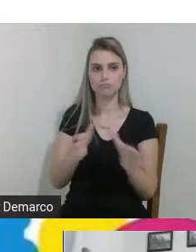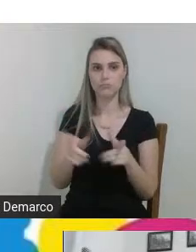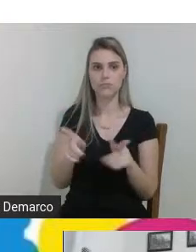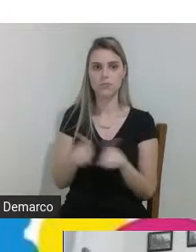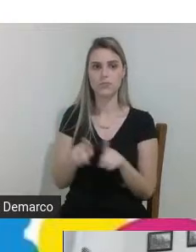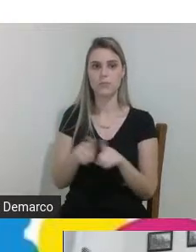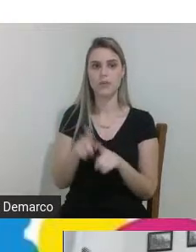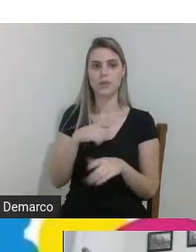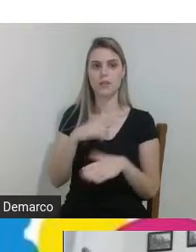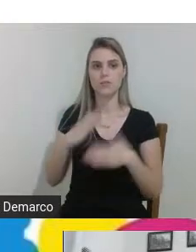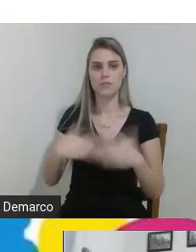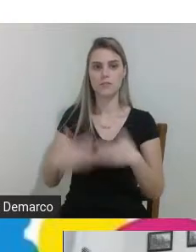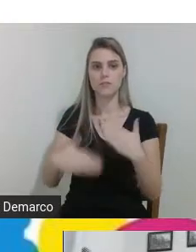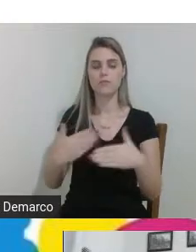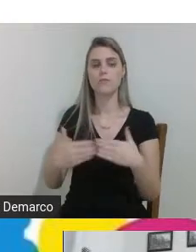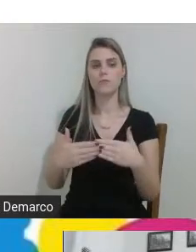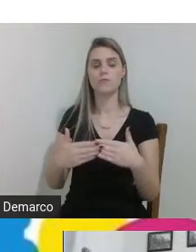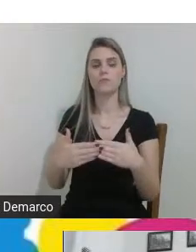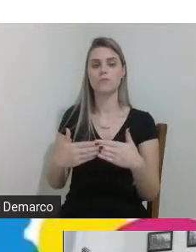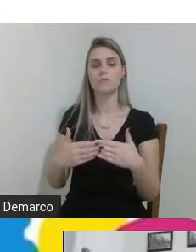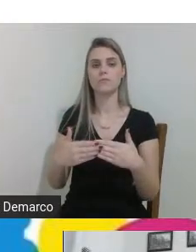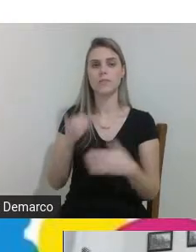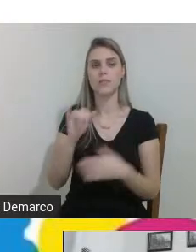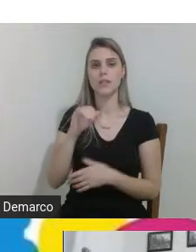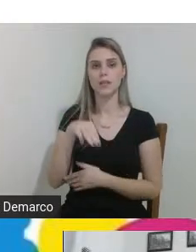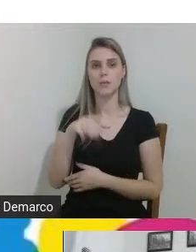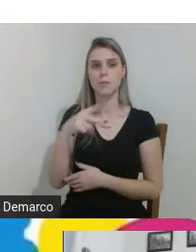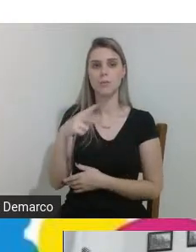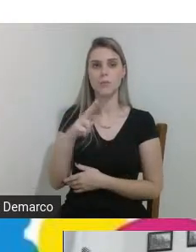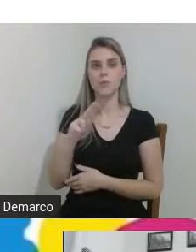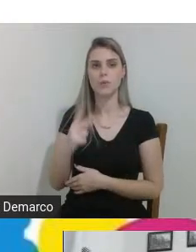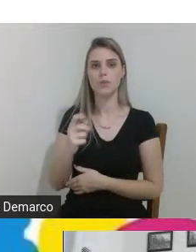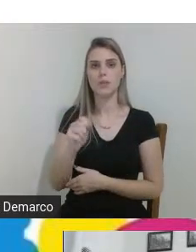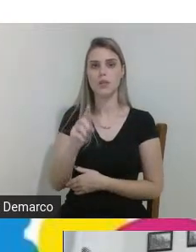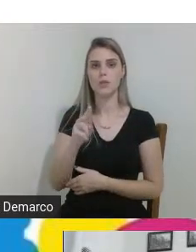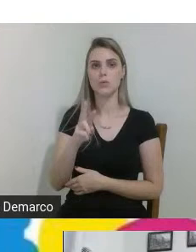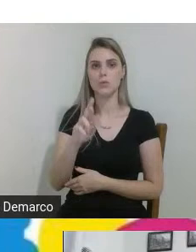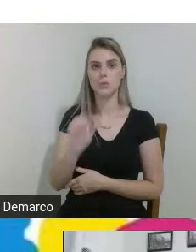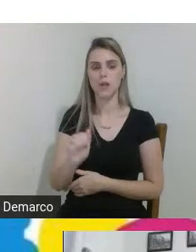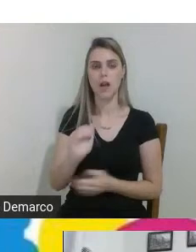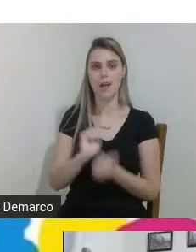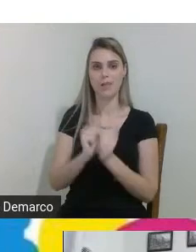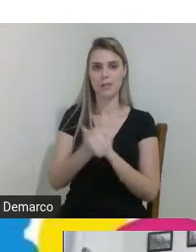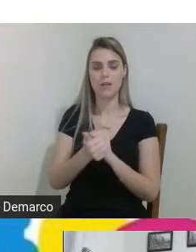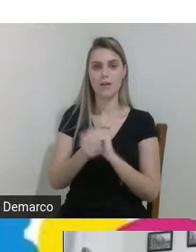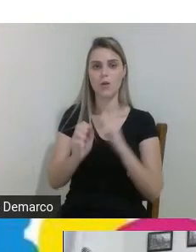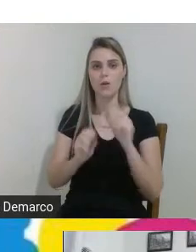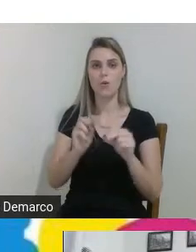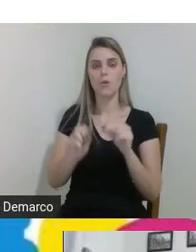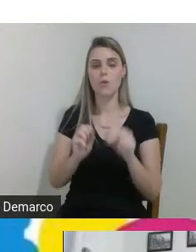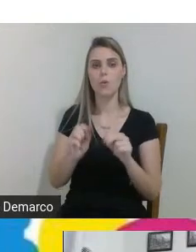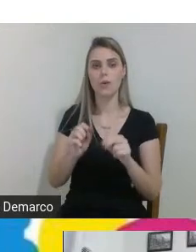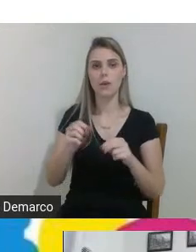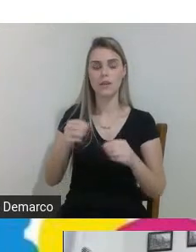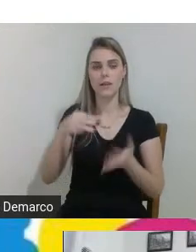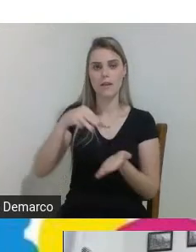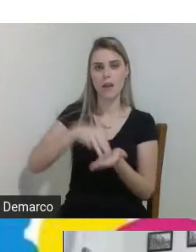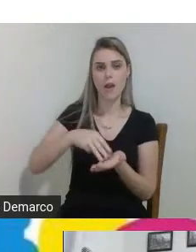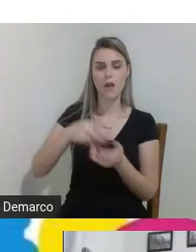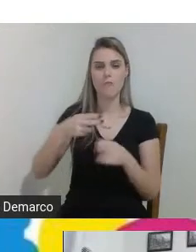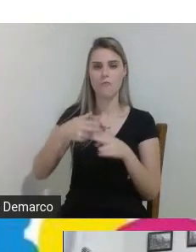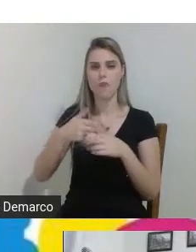consiste no desenvolvimento de uma empunhadura adaptada aos talheres para portadores de necessidades especiais